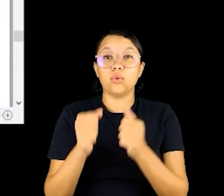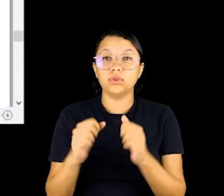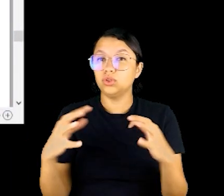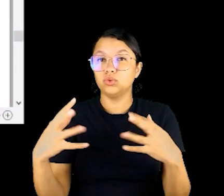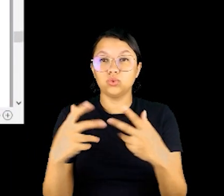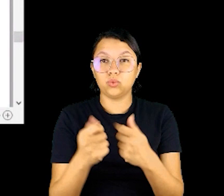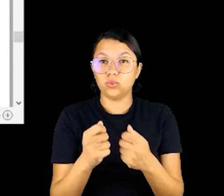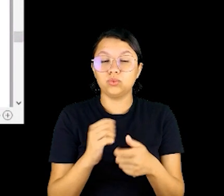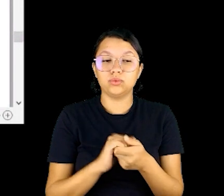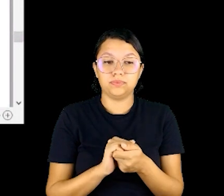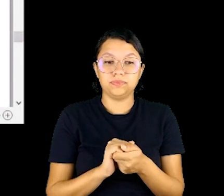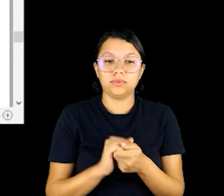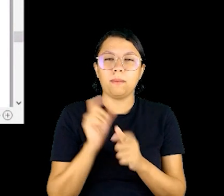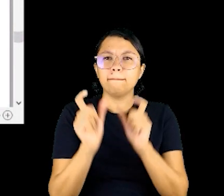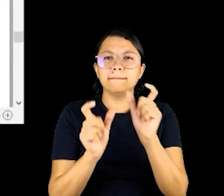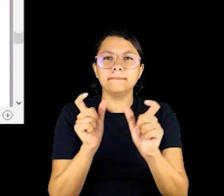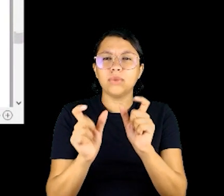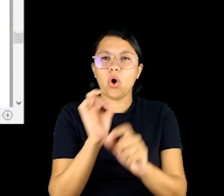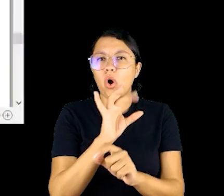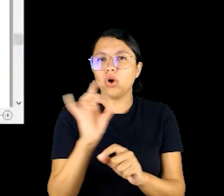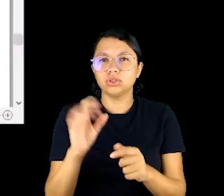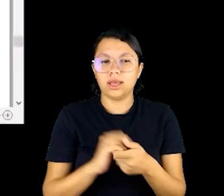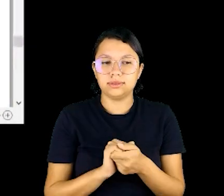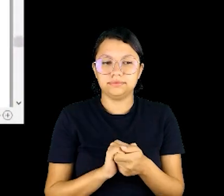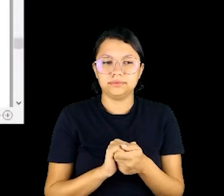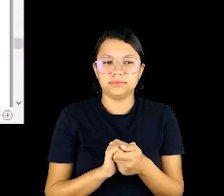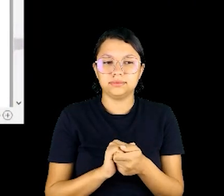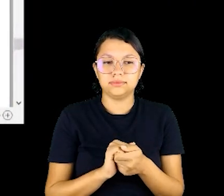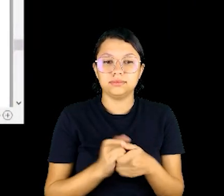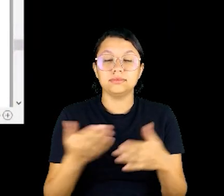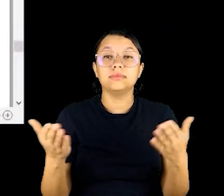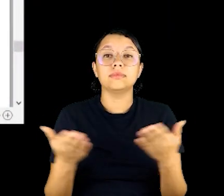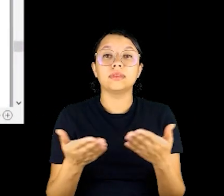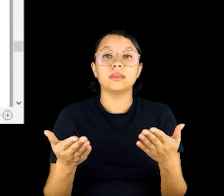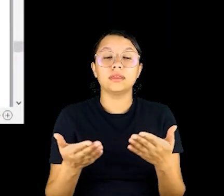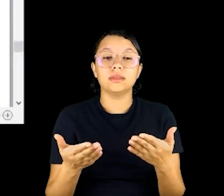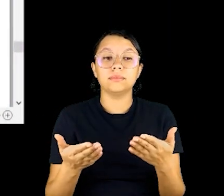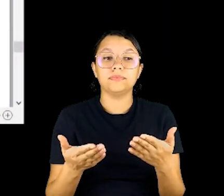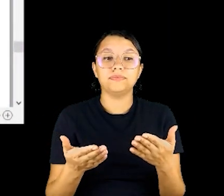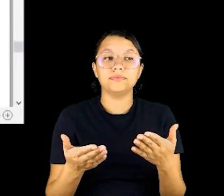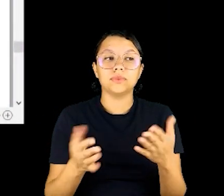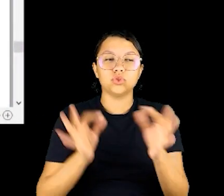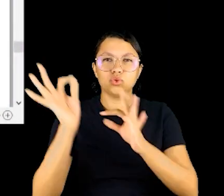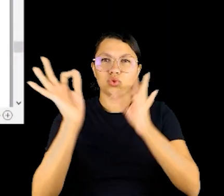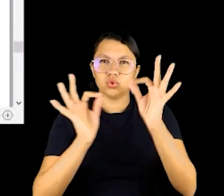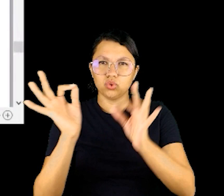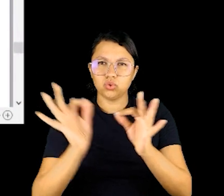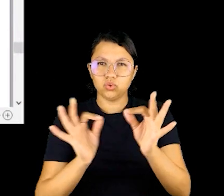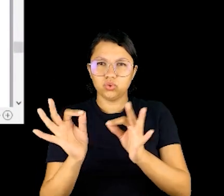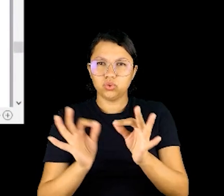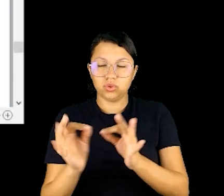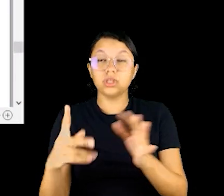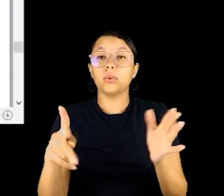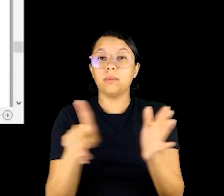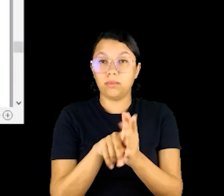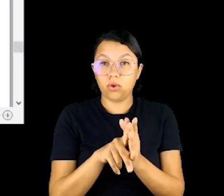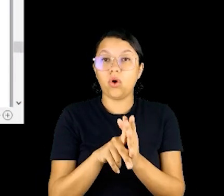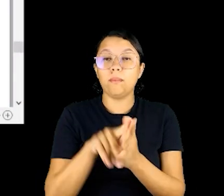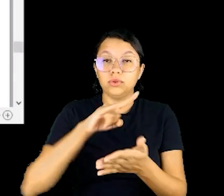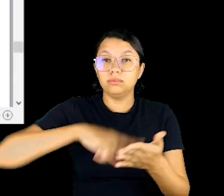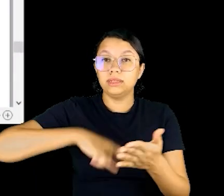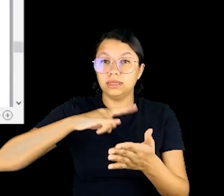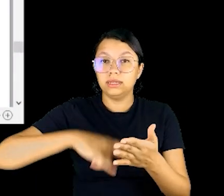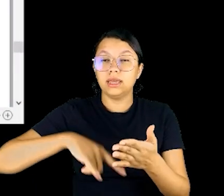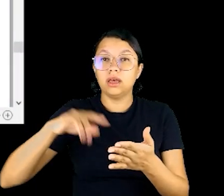falando dos poderes todos, né? Um pouco de cada um. E aqui, esse organograma, inclusive, é do próprio